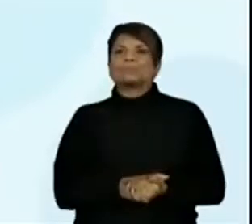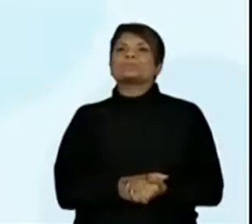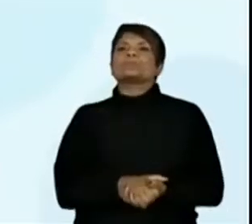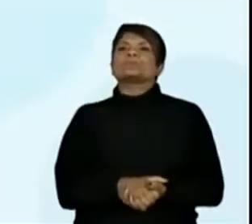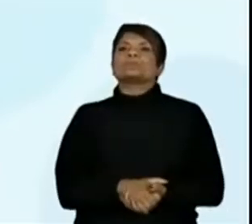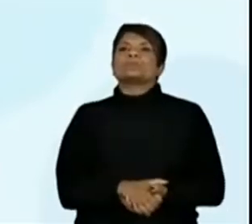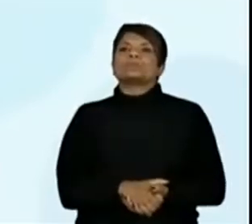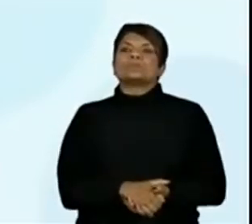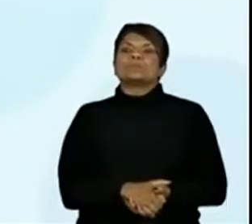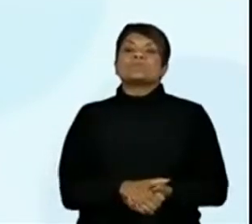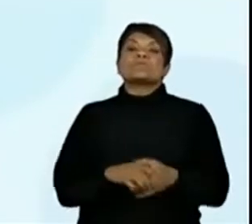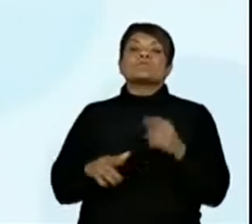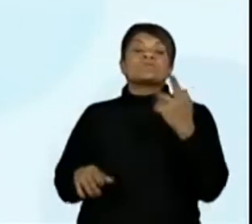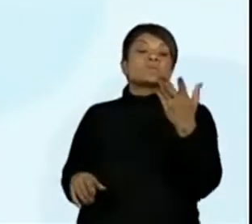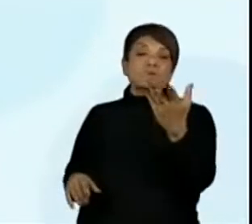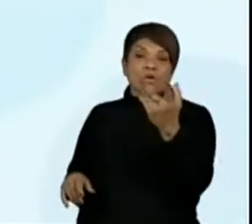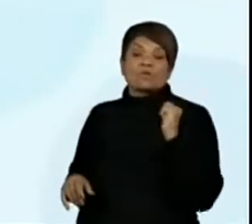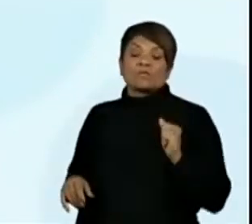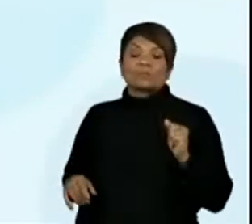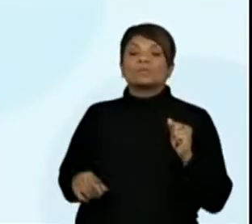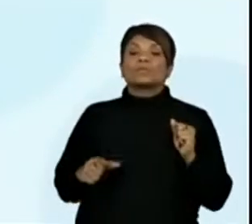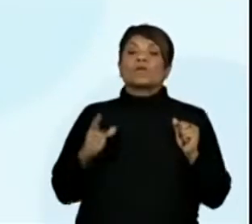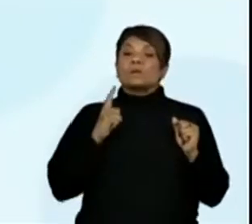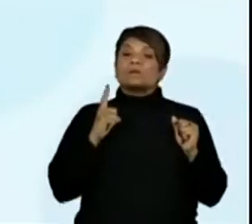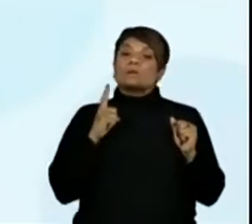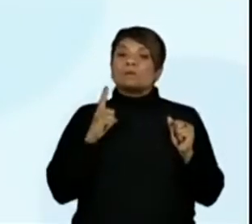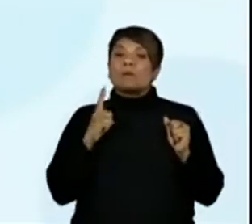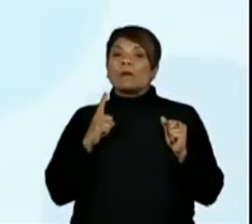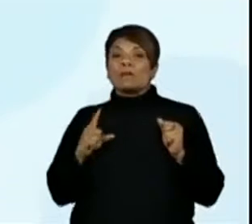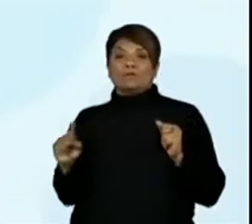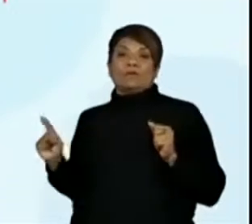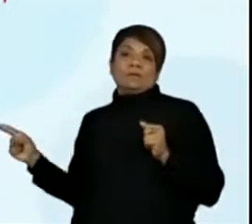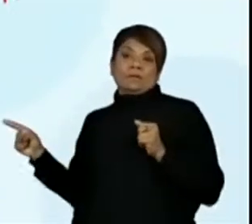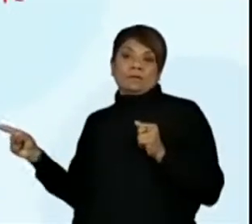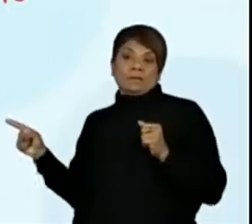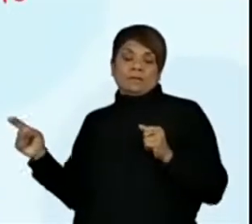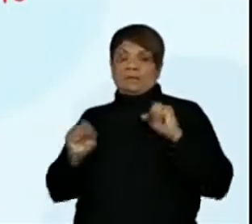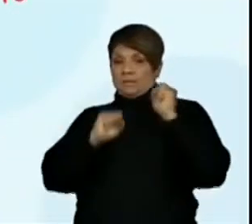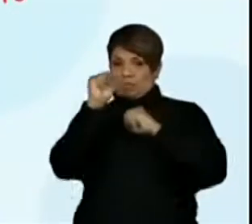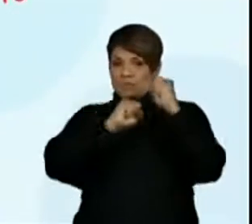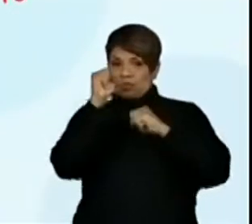que foi produzida lá na indústria,